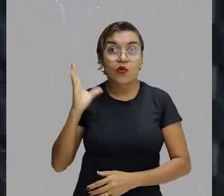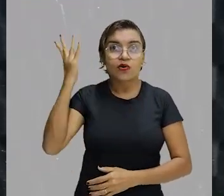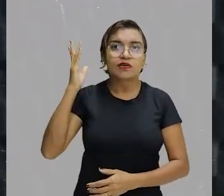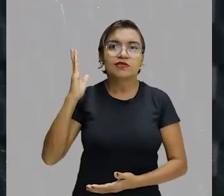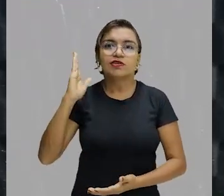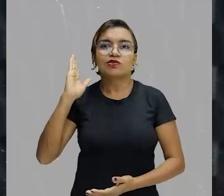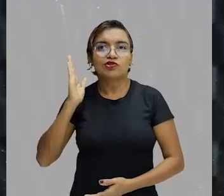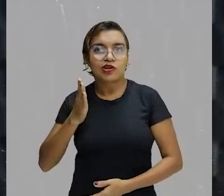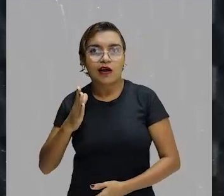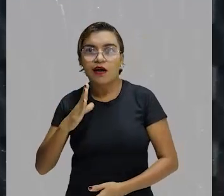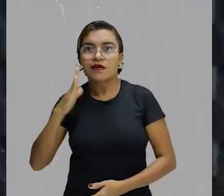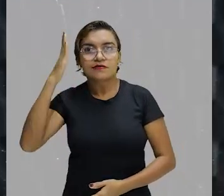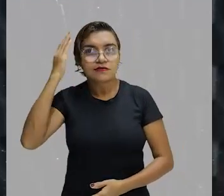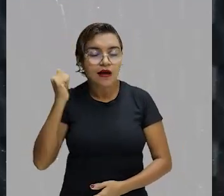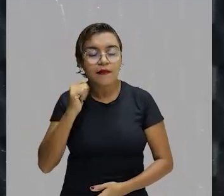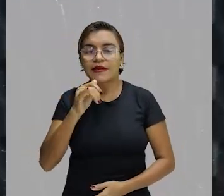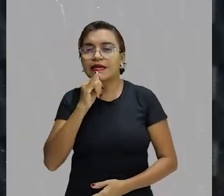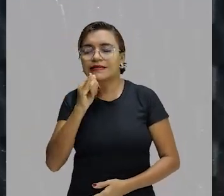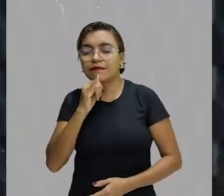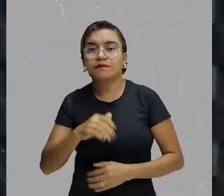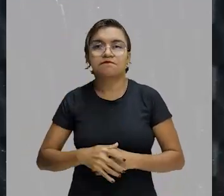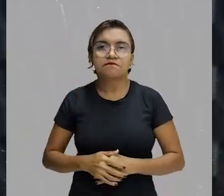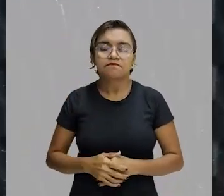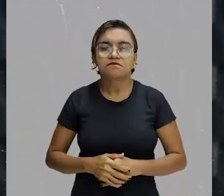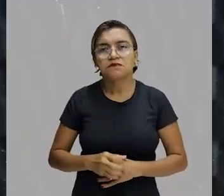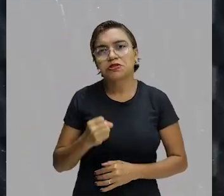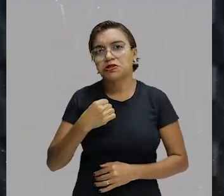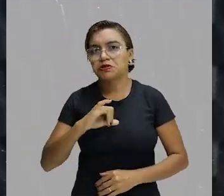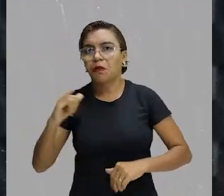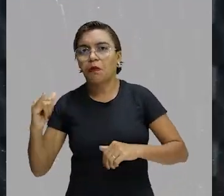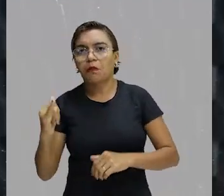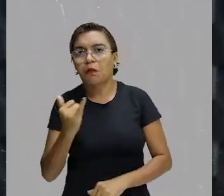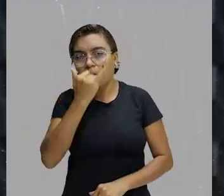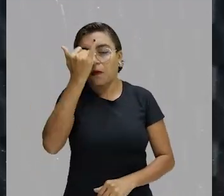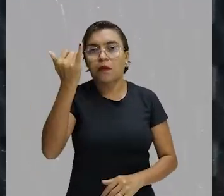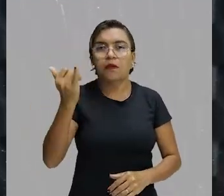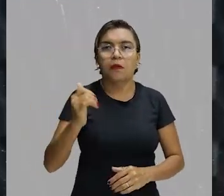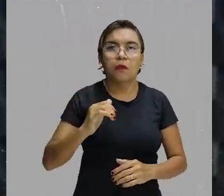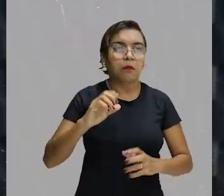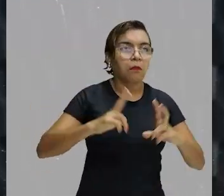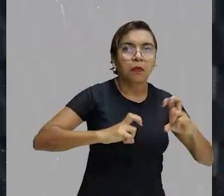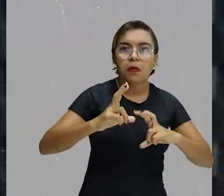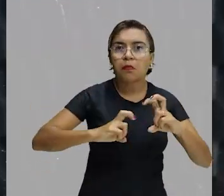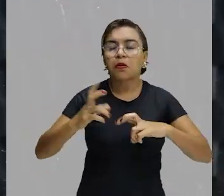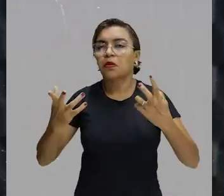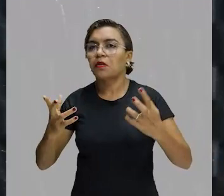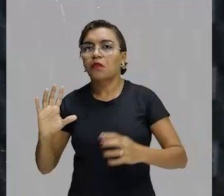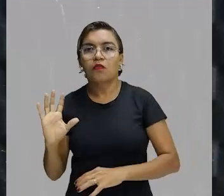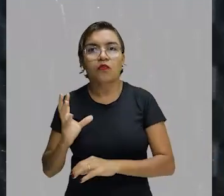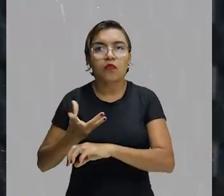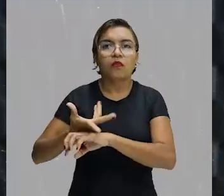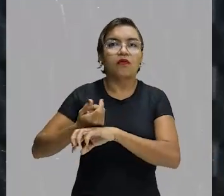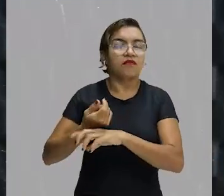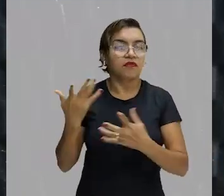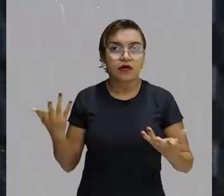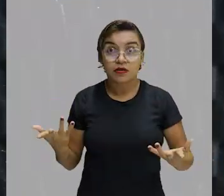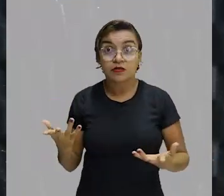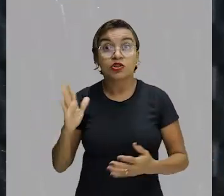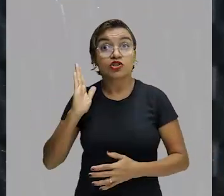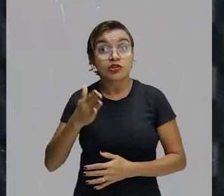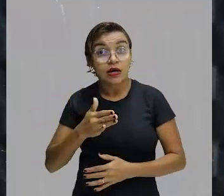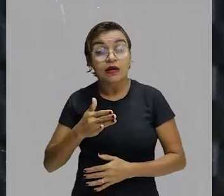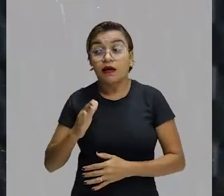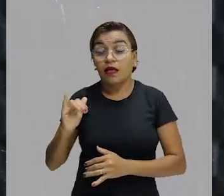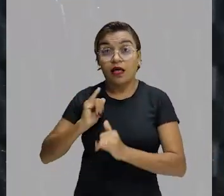A gente já está tendo informação do que aconteceu, se foi um acidente, se foi uma briga, se foi um evento, se é aquela